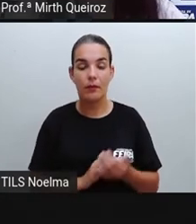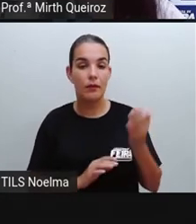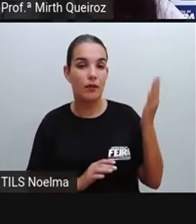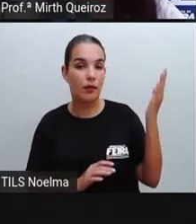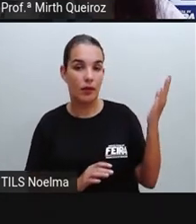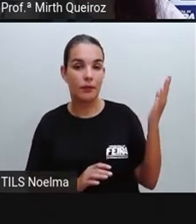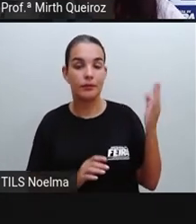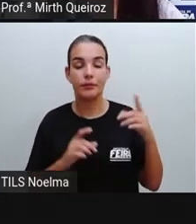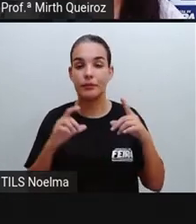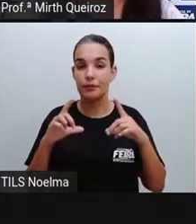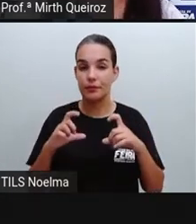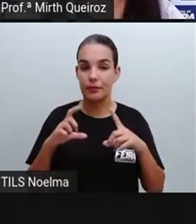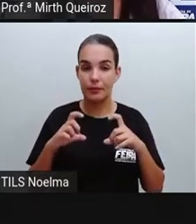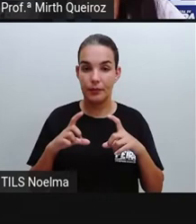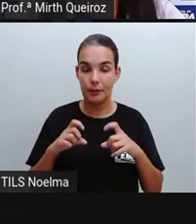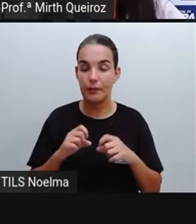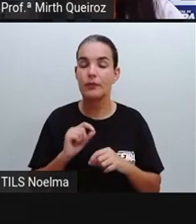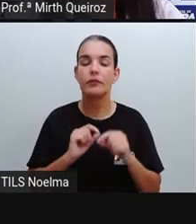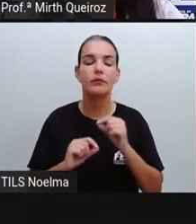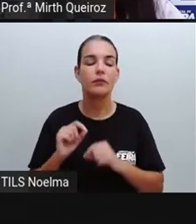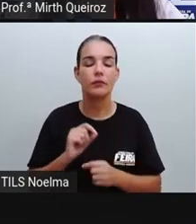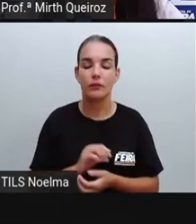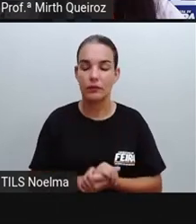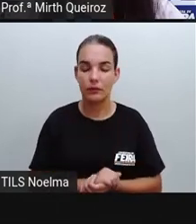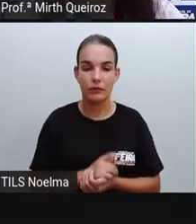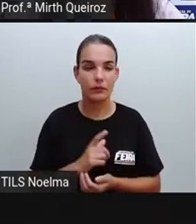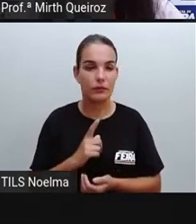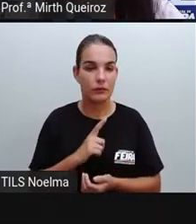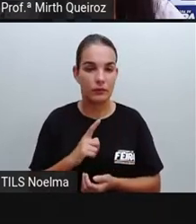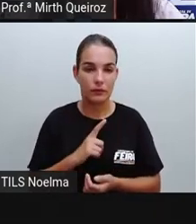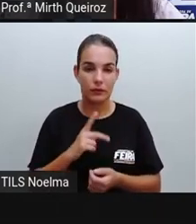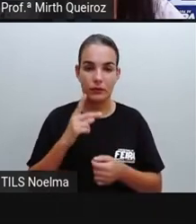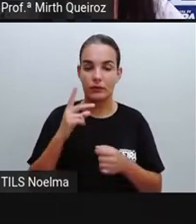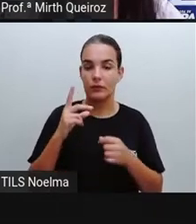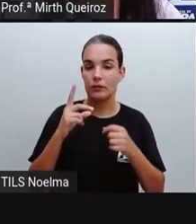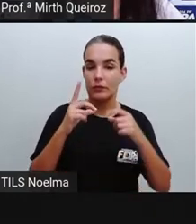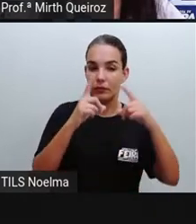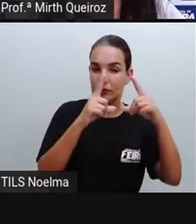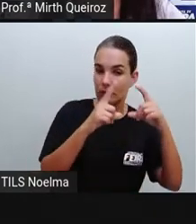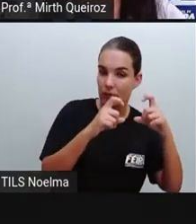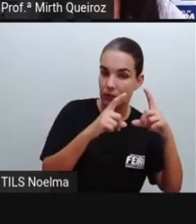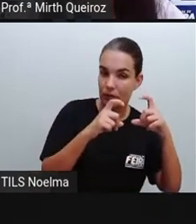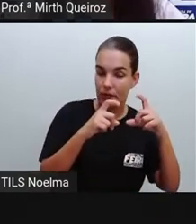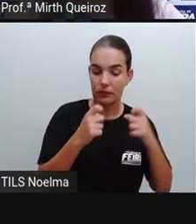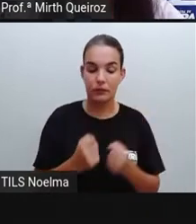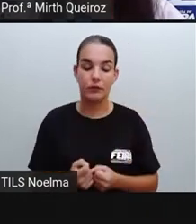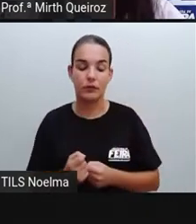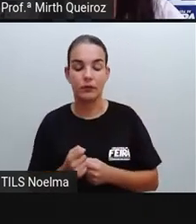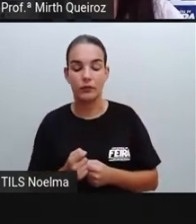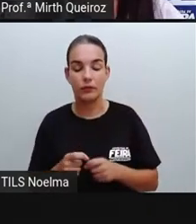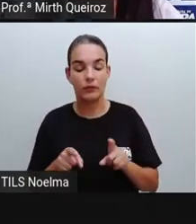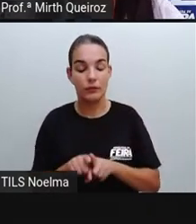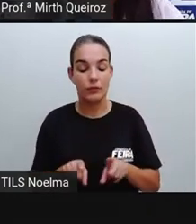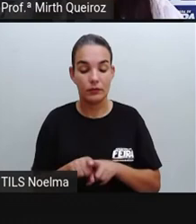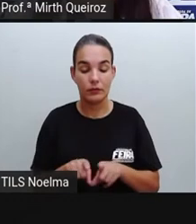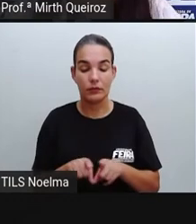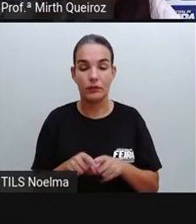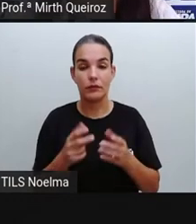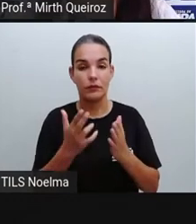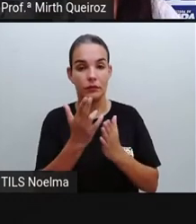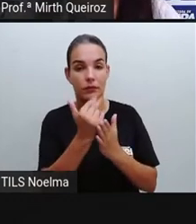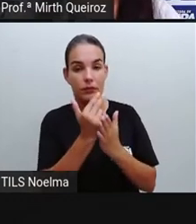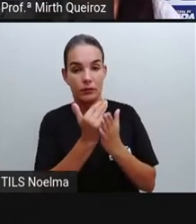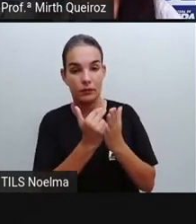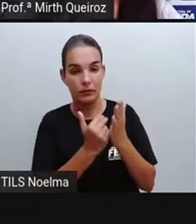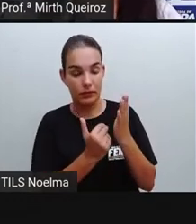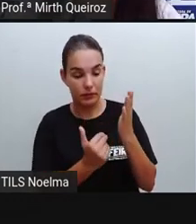Imagens. Obviamente, nos infográficos, nós vamos ter aí a presença marcante de imagens, né?